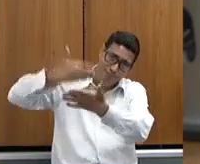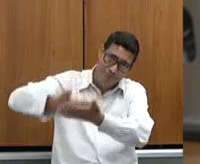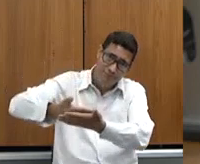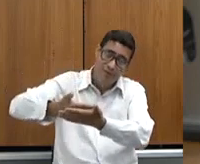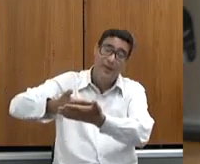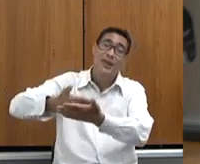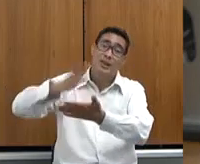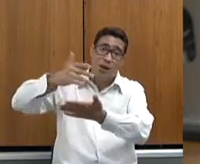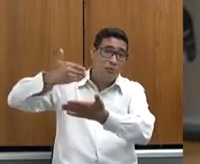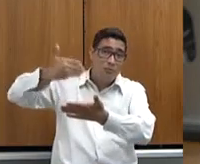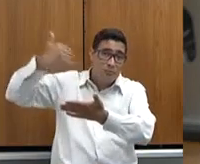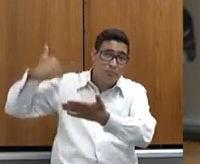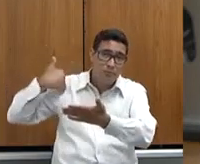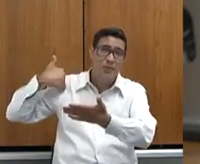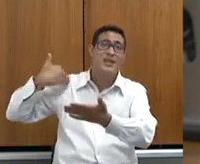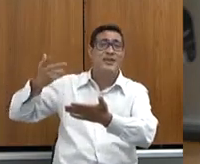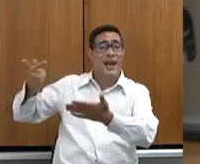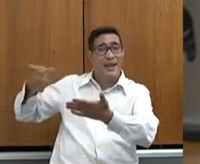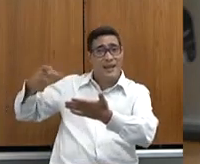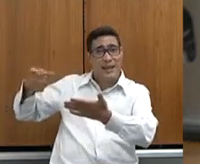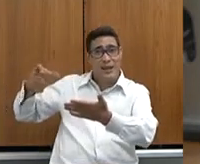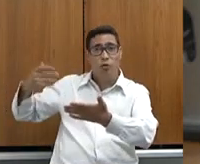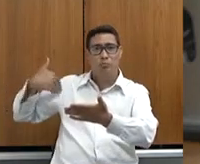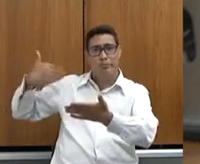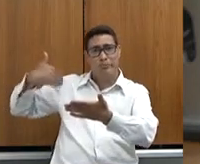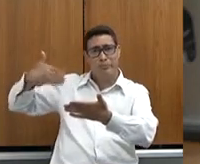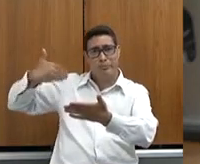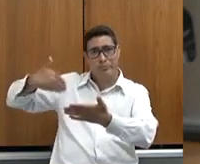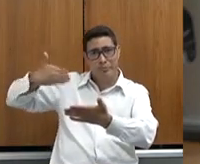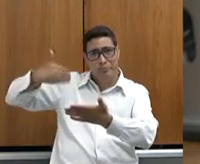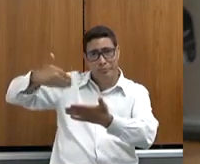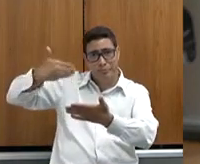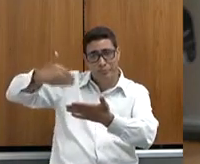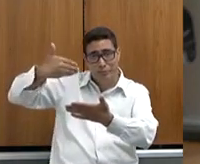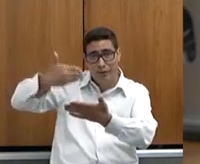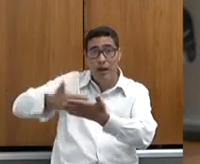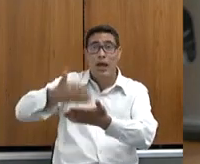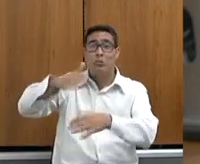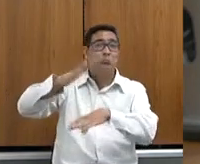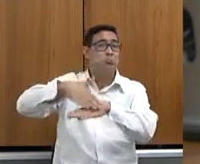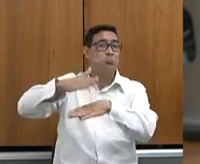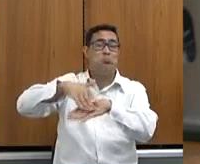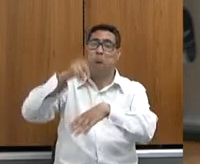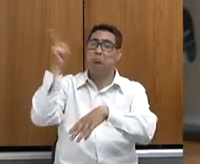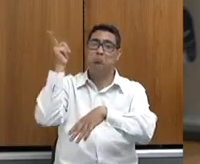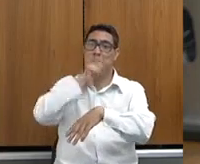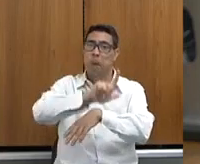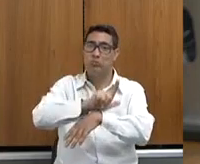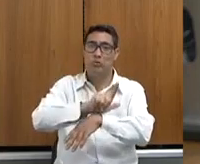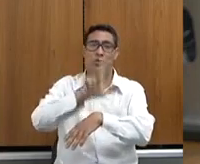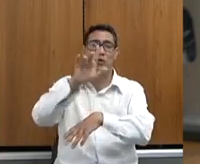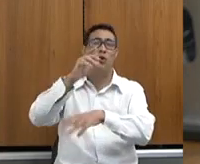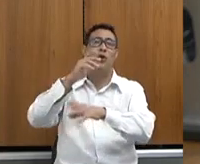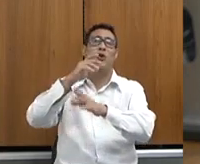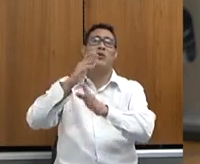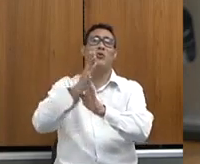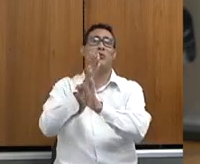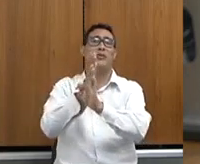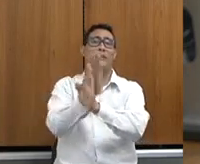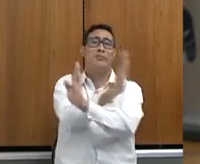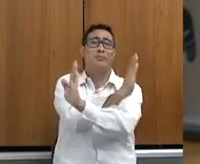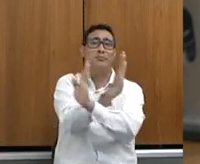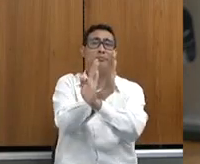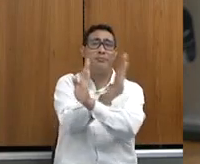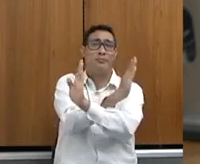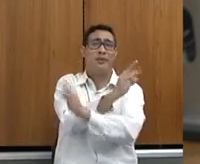errou-se. A política de proteção a esse produtor, ela não foi vitoriosa nos últimos 50 anos que eu